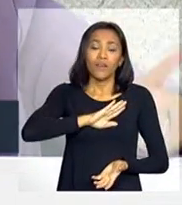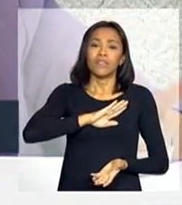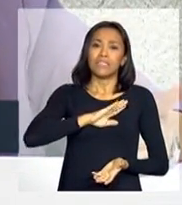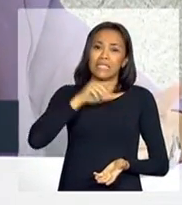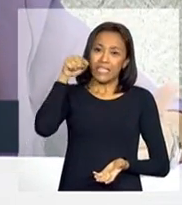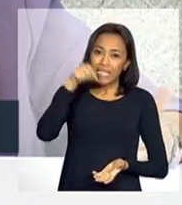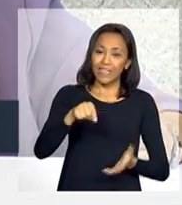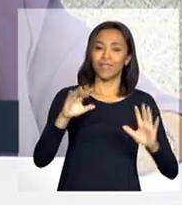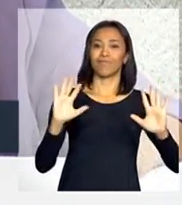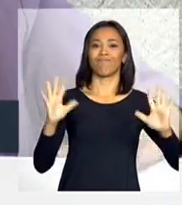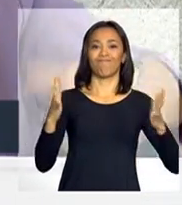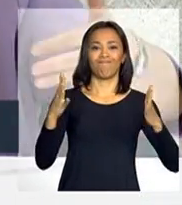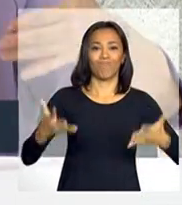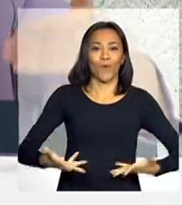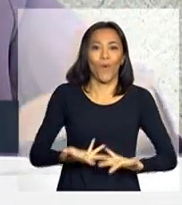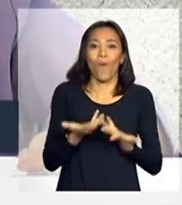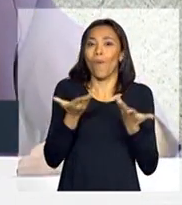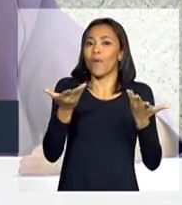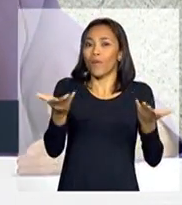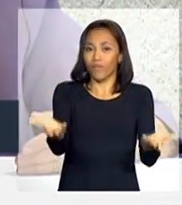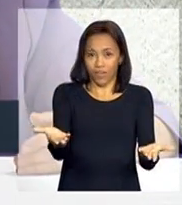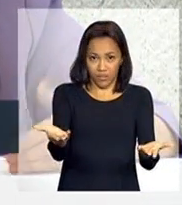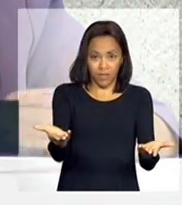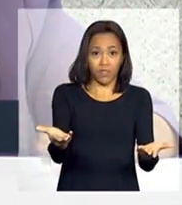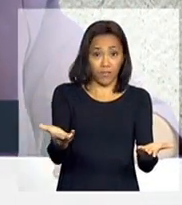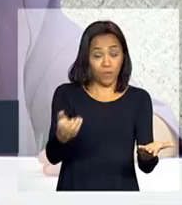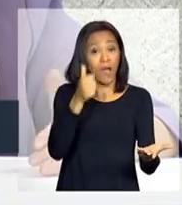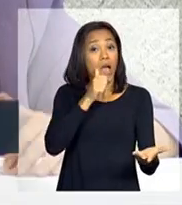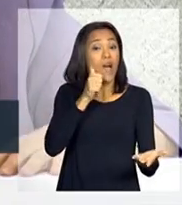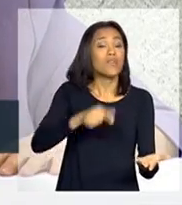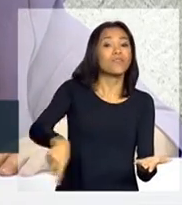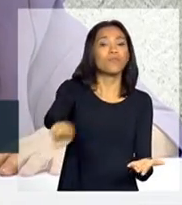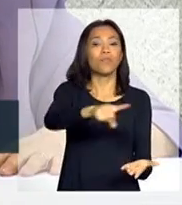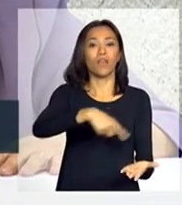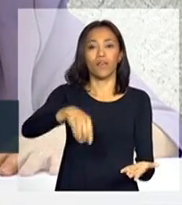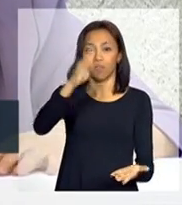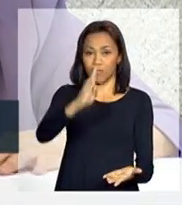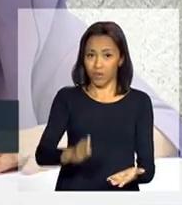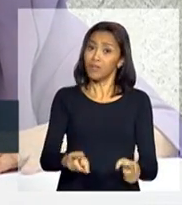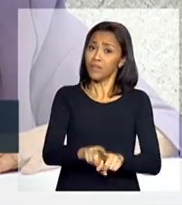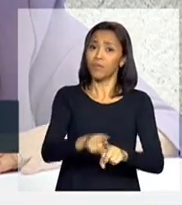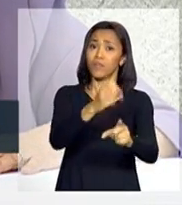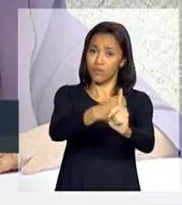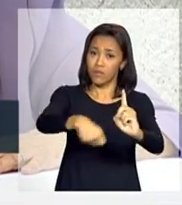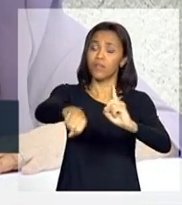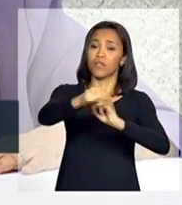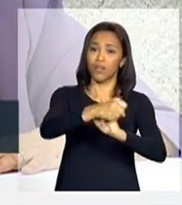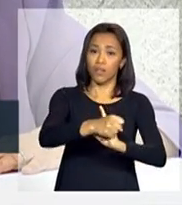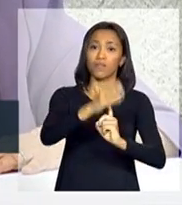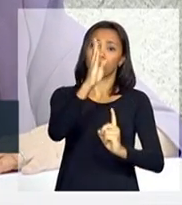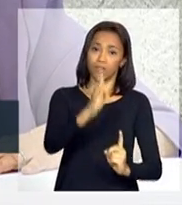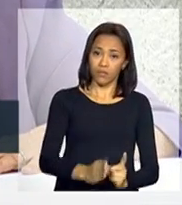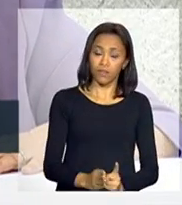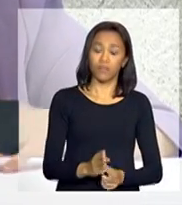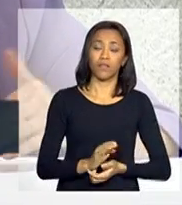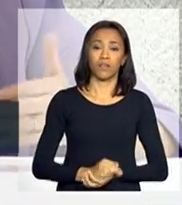nesta comemoração, oferecendo às mulheres brasileiras e à sociedade brasileira um